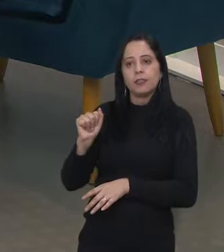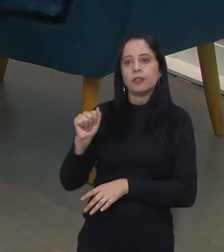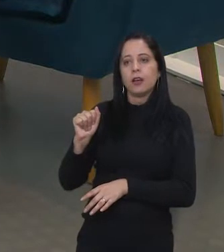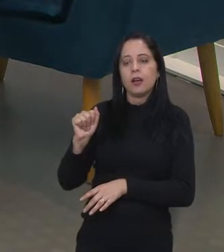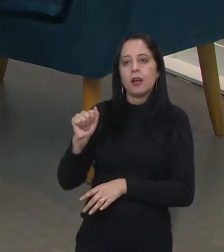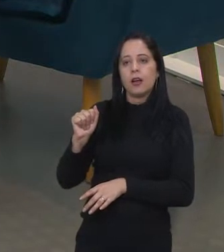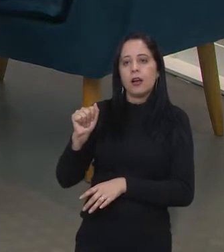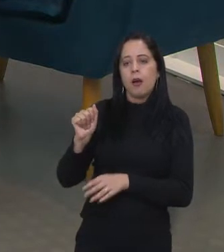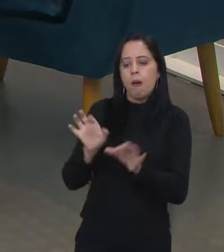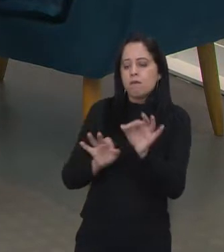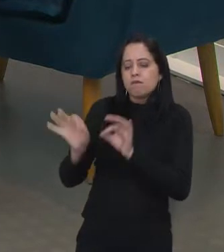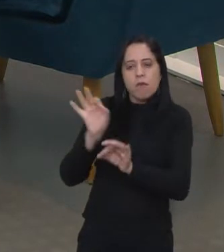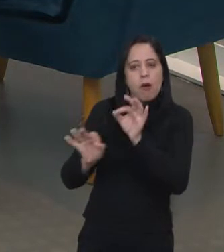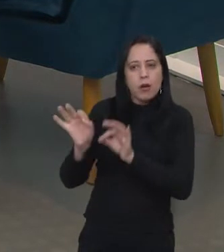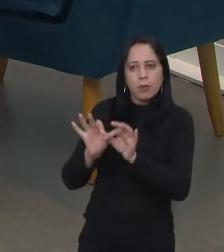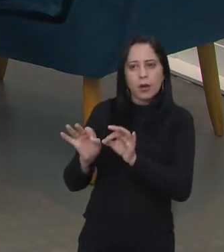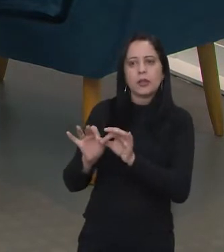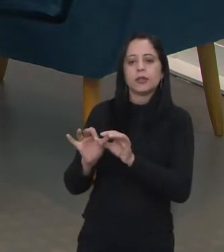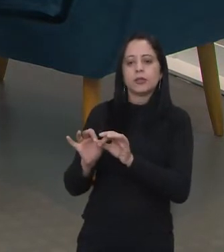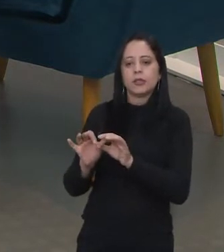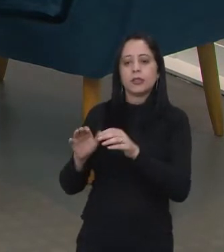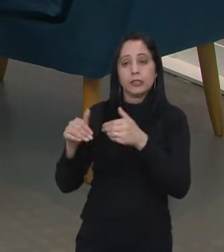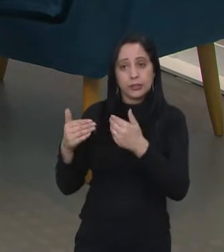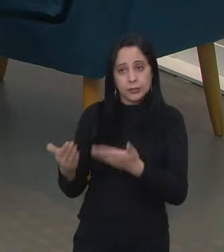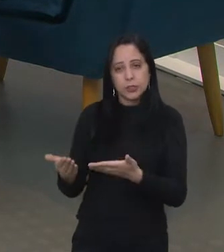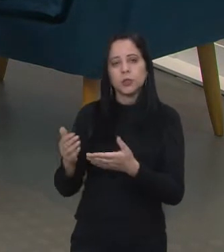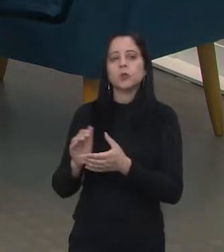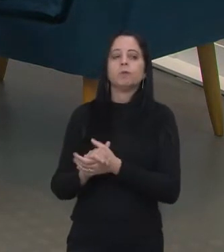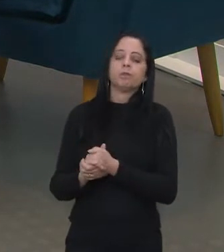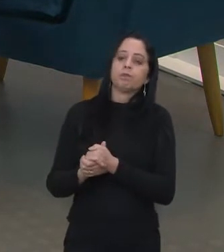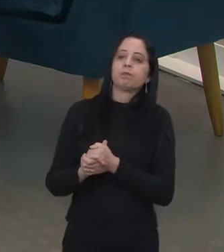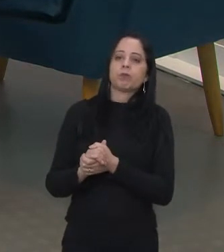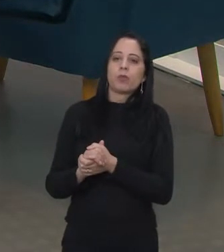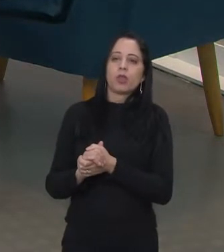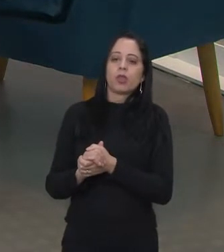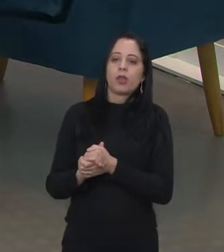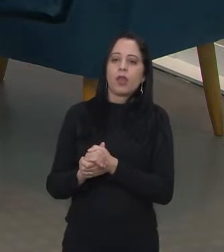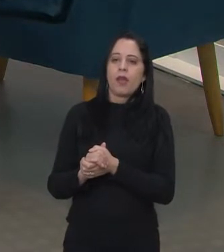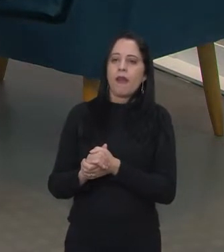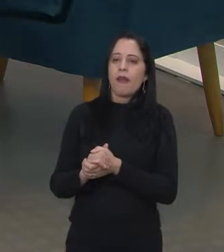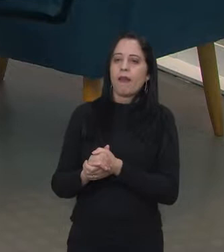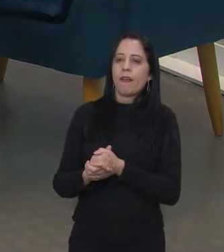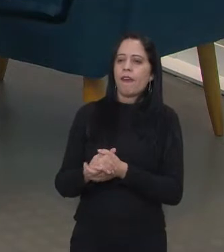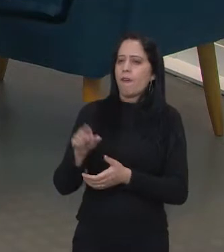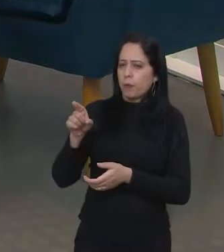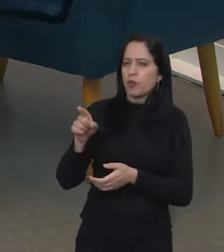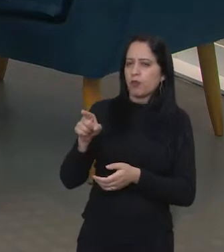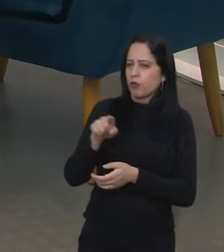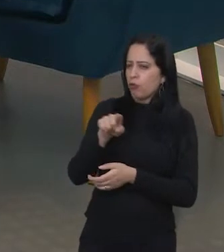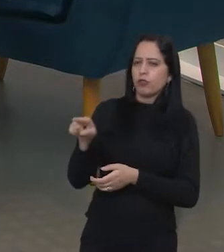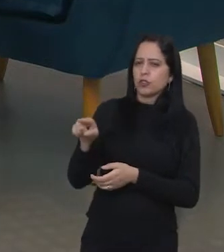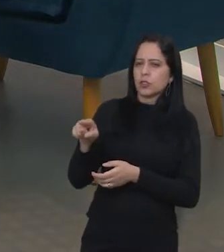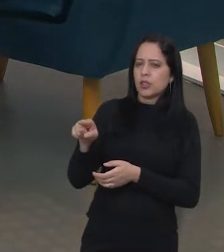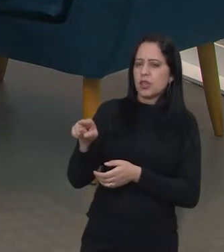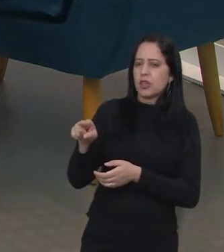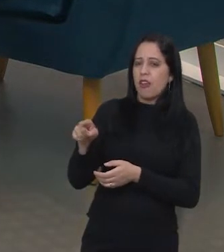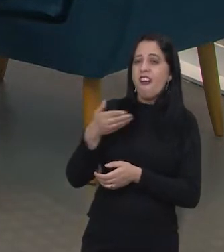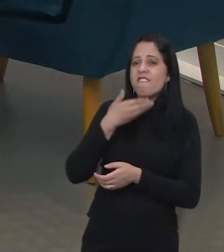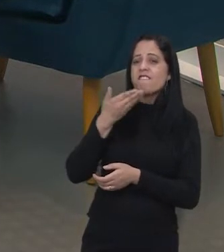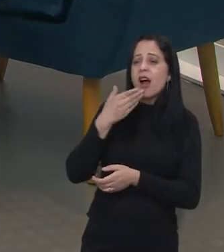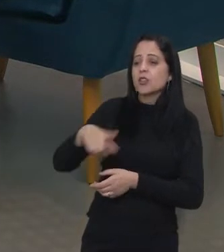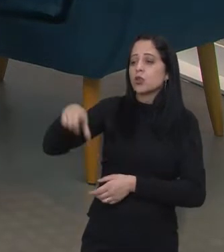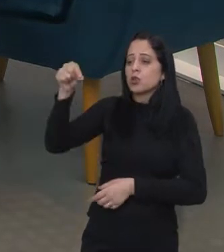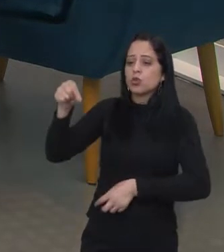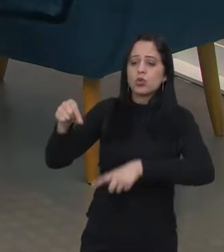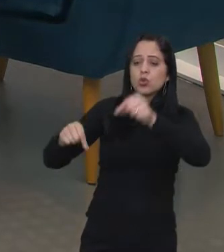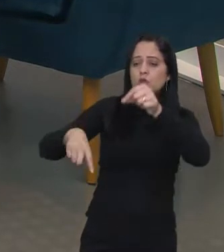bastante a pessoa nessa hora. Isso que vocês fazem, esse desenvolver, isso facilita para vocês, na hora de filtrar